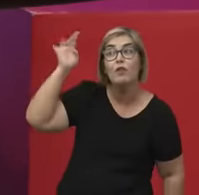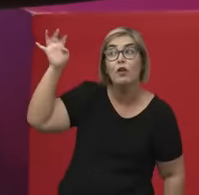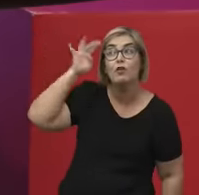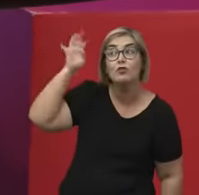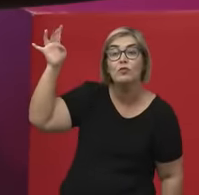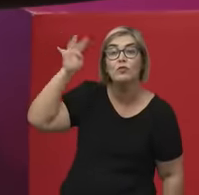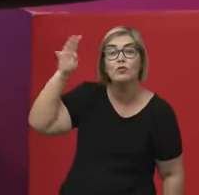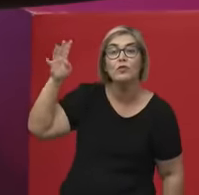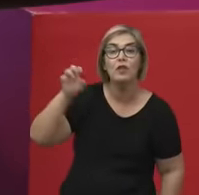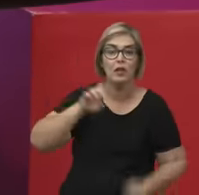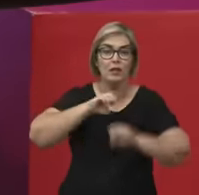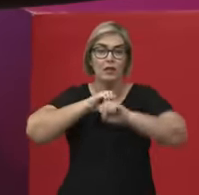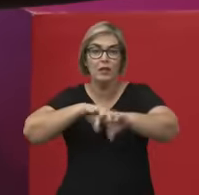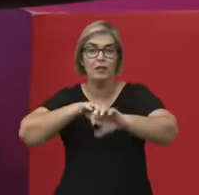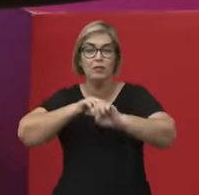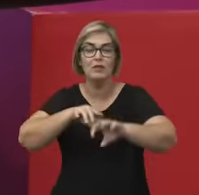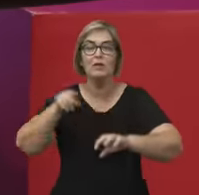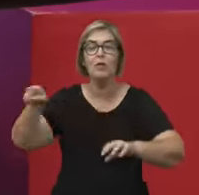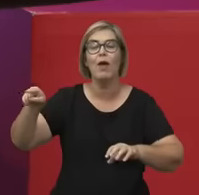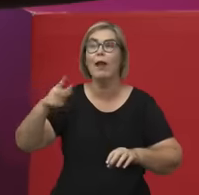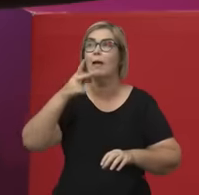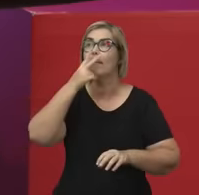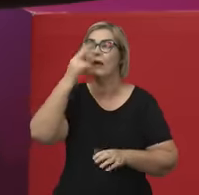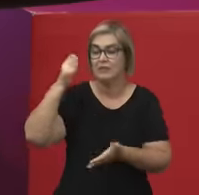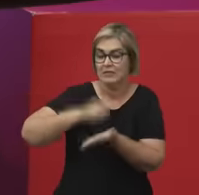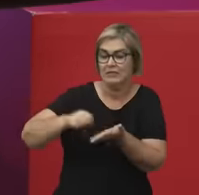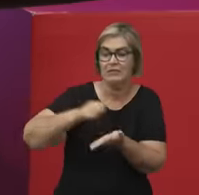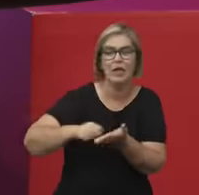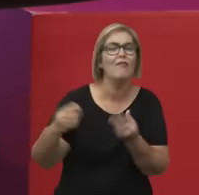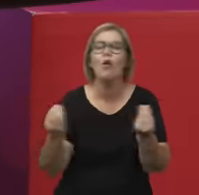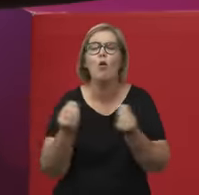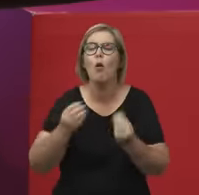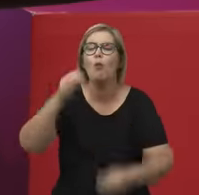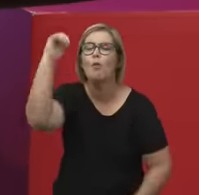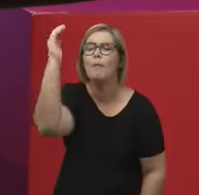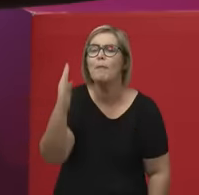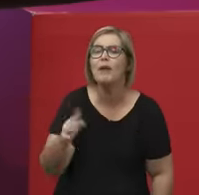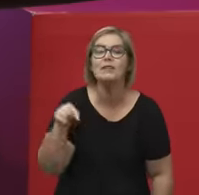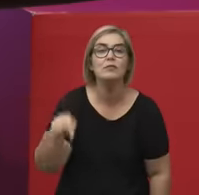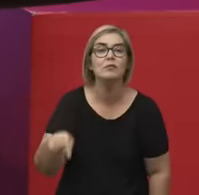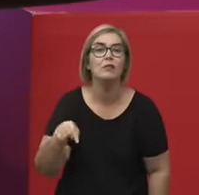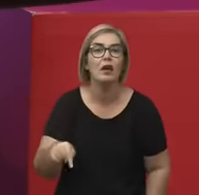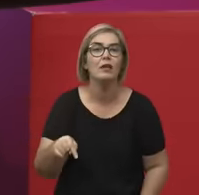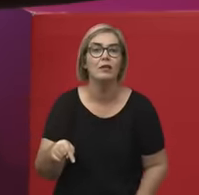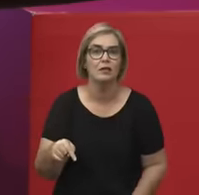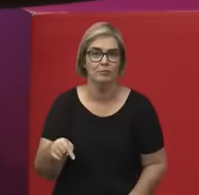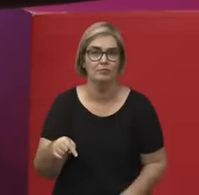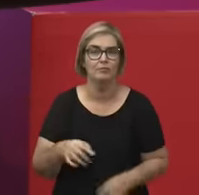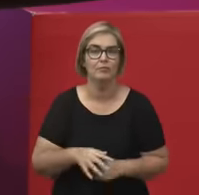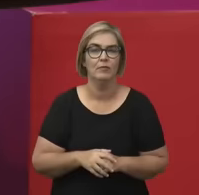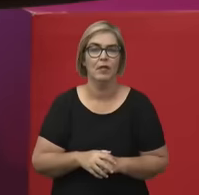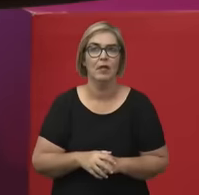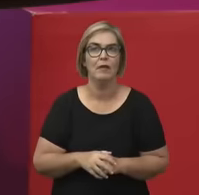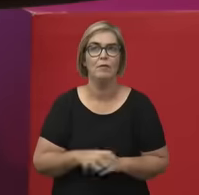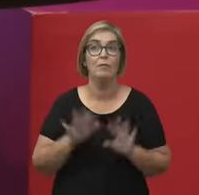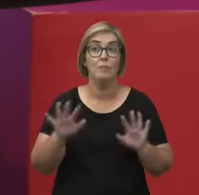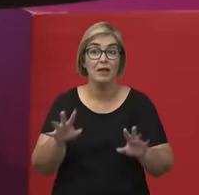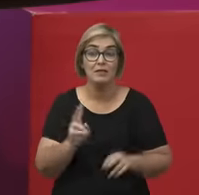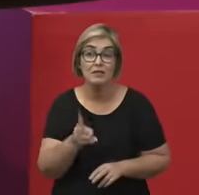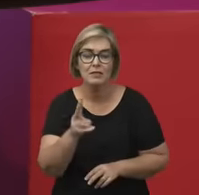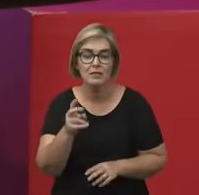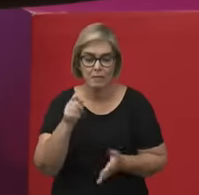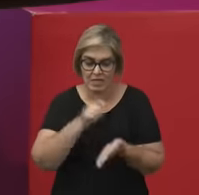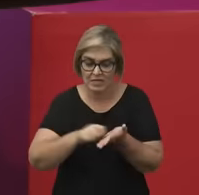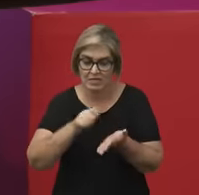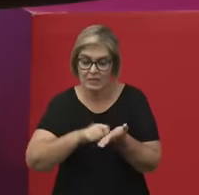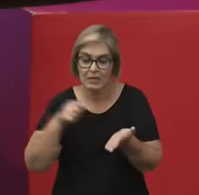leitura sobre o estado da educação no Brasil, mas sempre a partir desse olhar de crítica à colonização